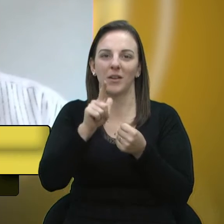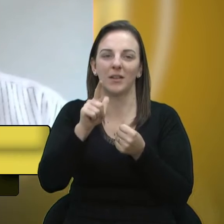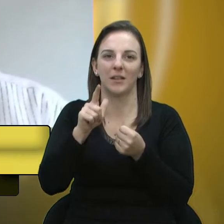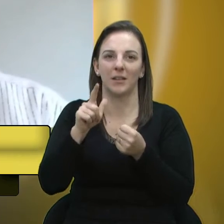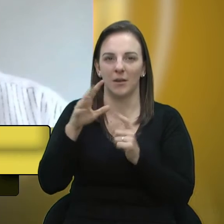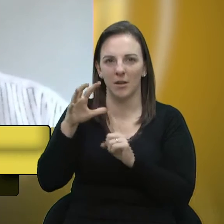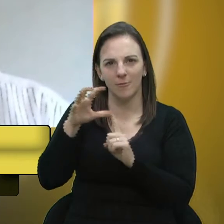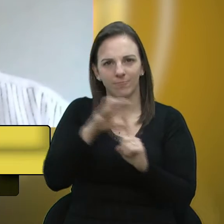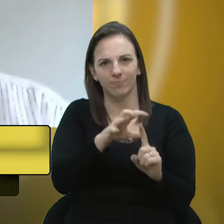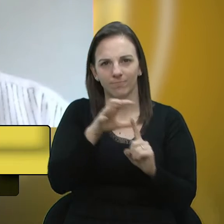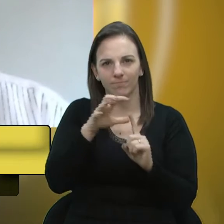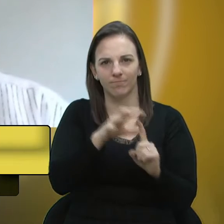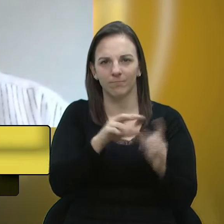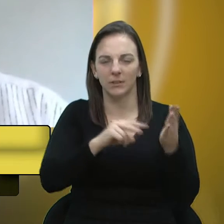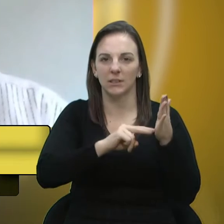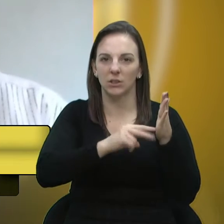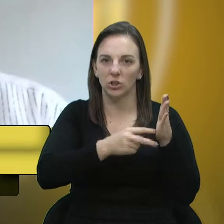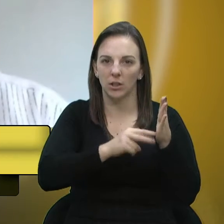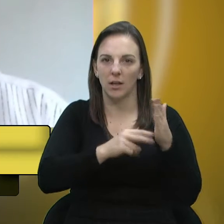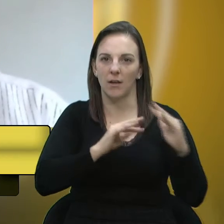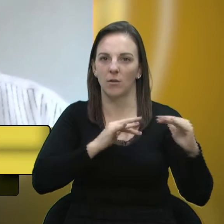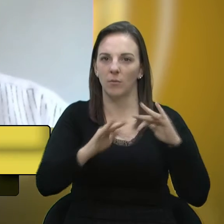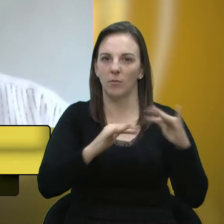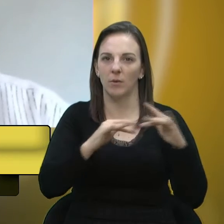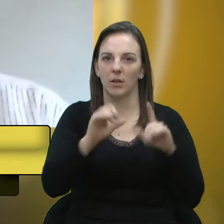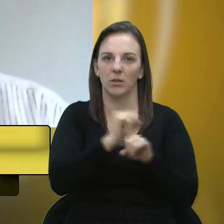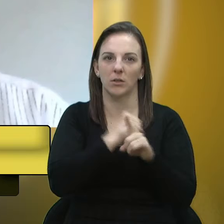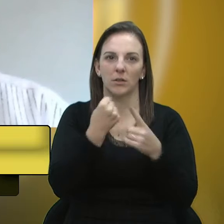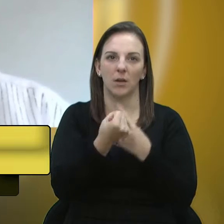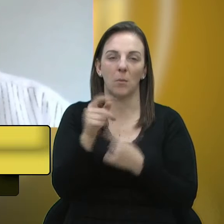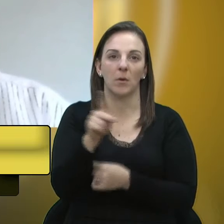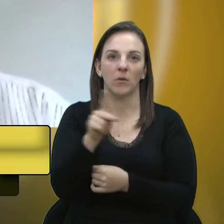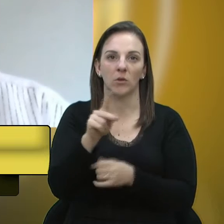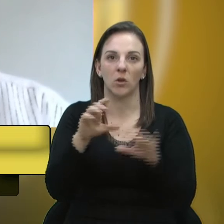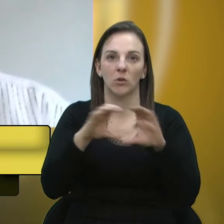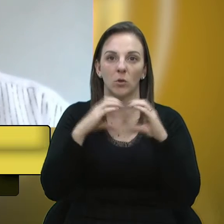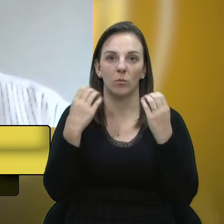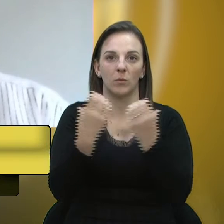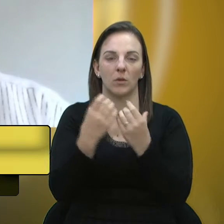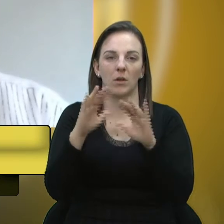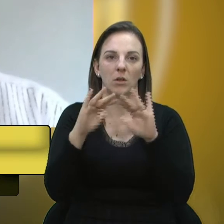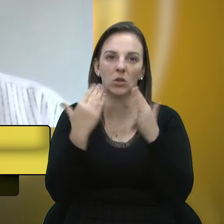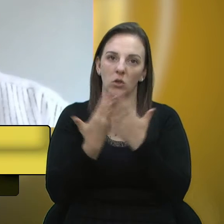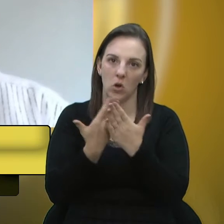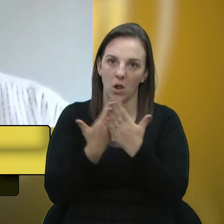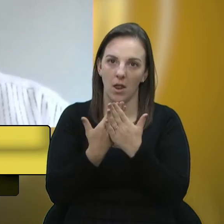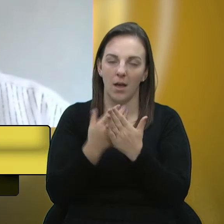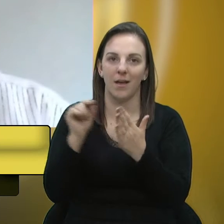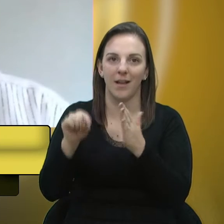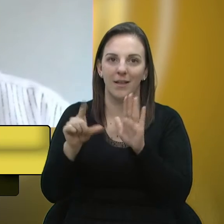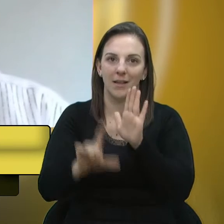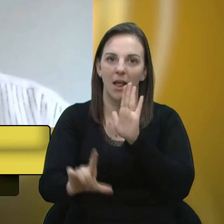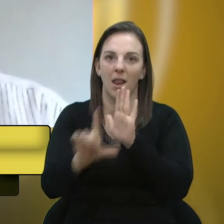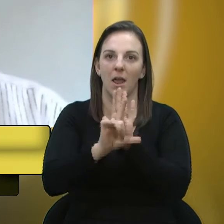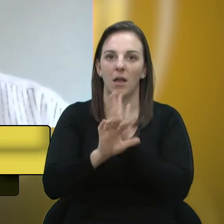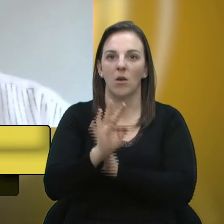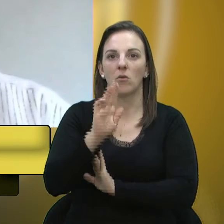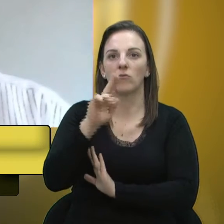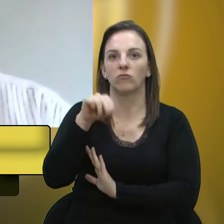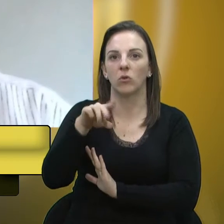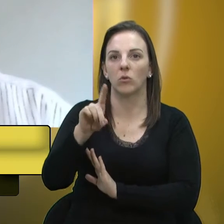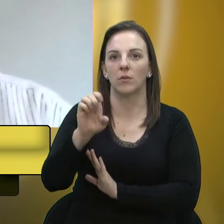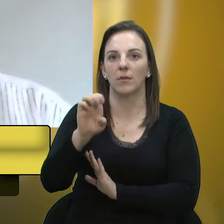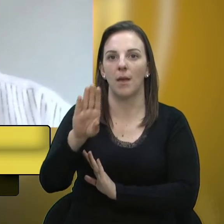sindicatos, do movimento social, dos professores da comunidade escolar, que o Fundeb foi, a lei do Fundeb, foi